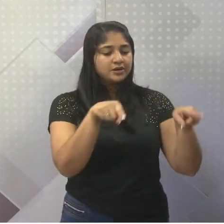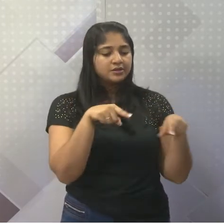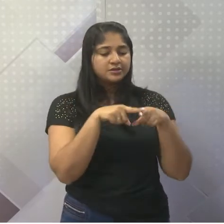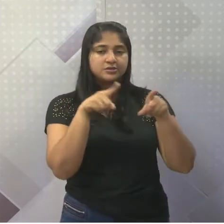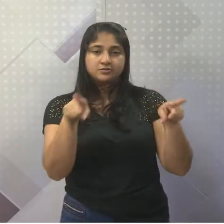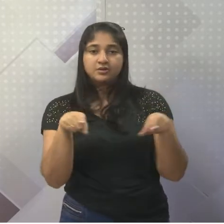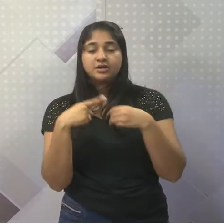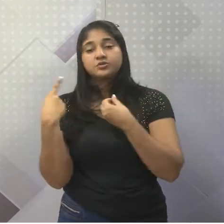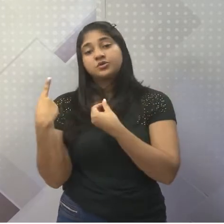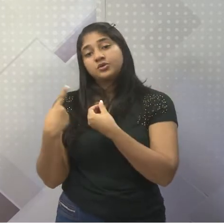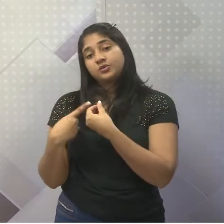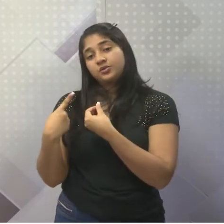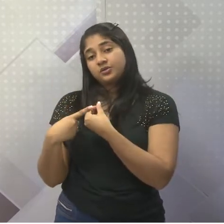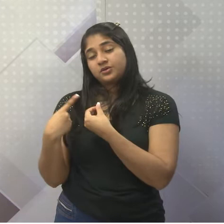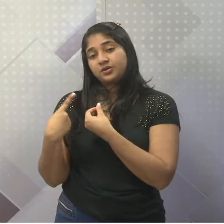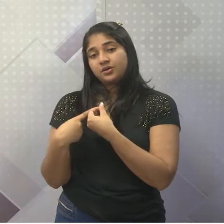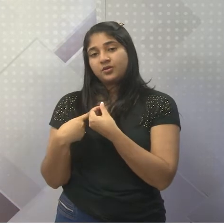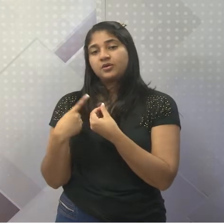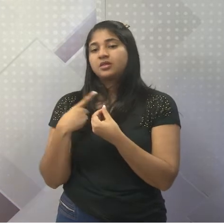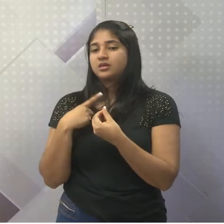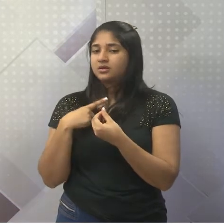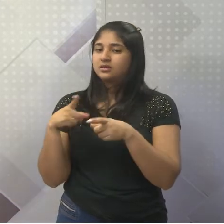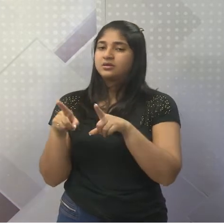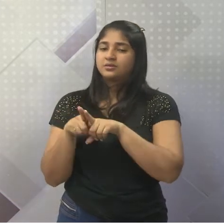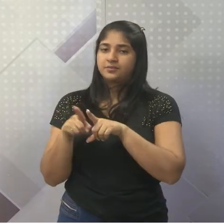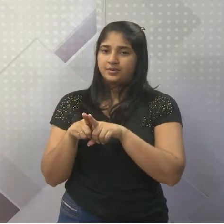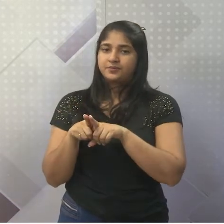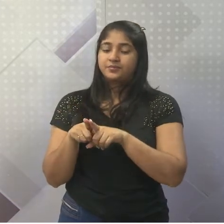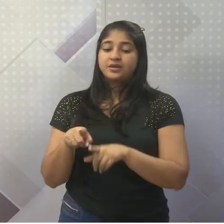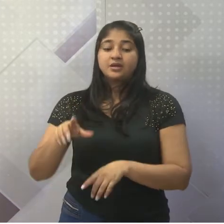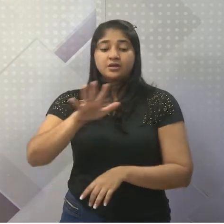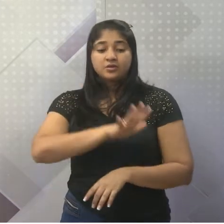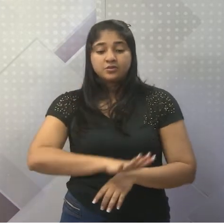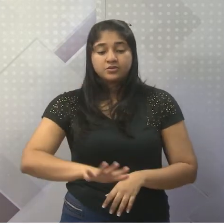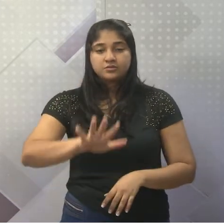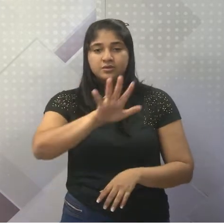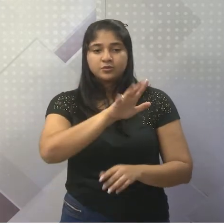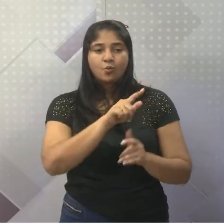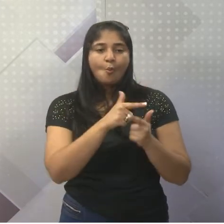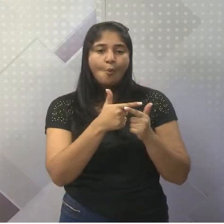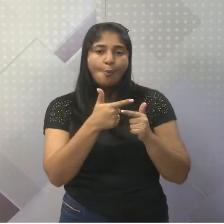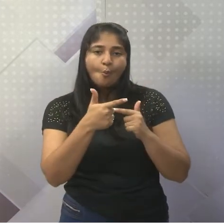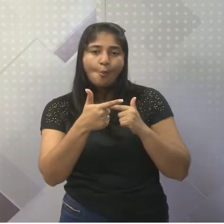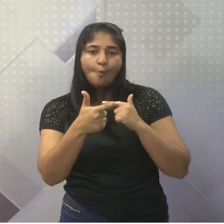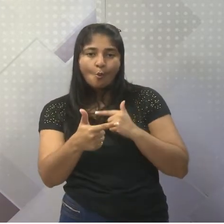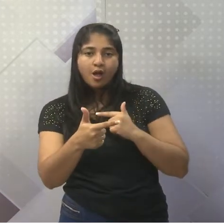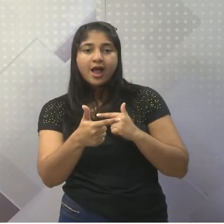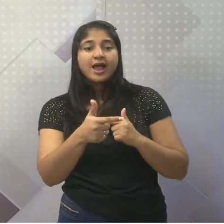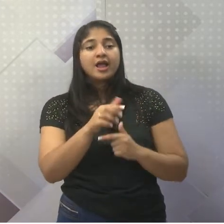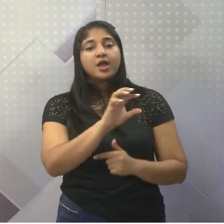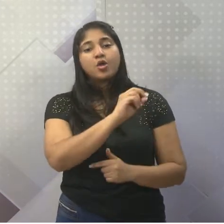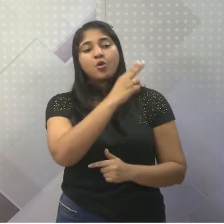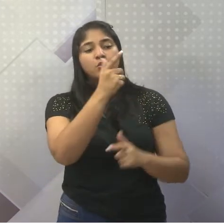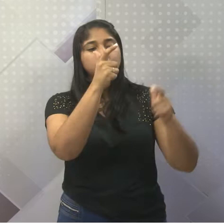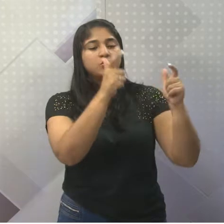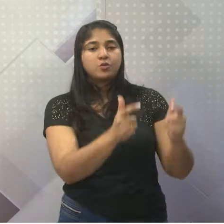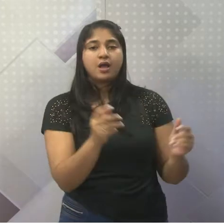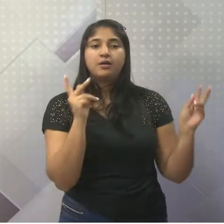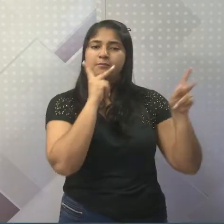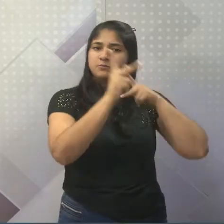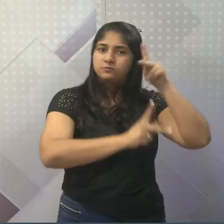grandes contingentes populacionais. Há áreas de grandes vazios demográficos e áreas de grande explosão